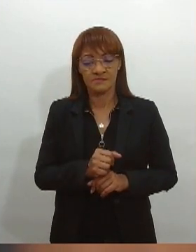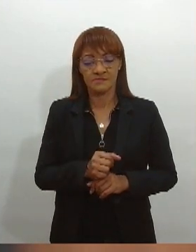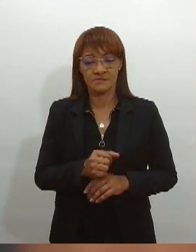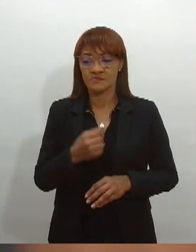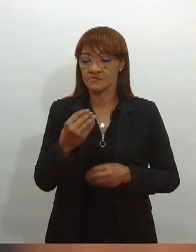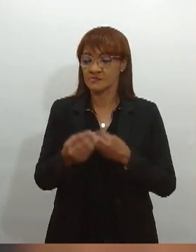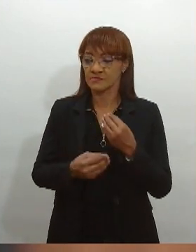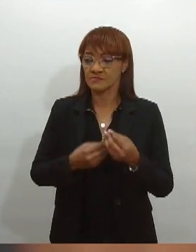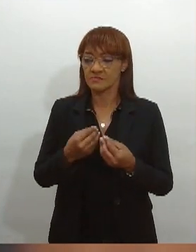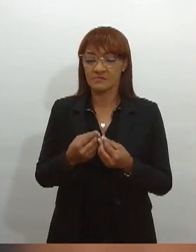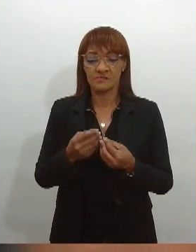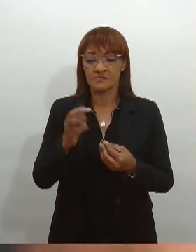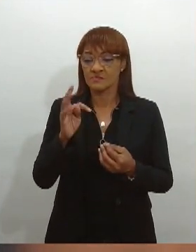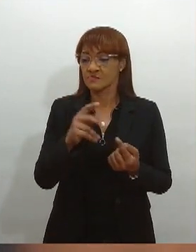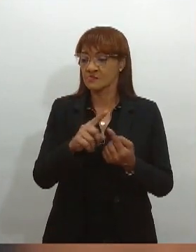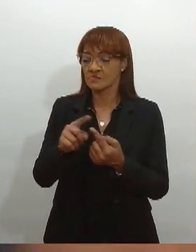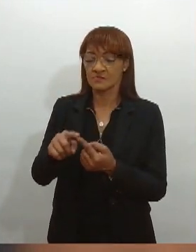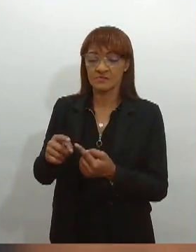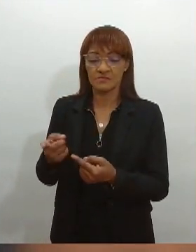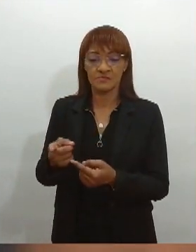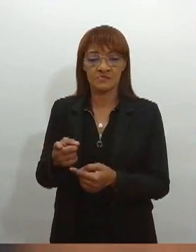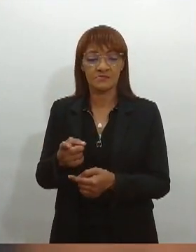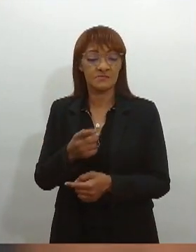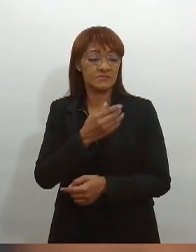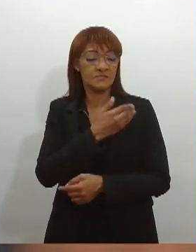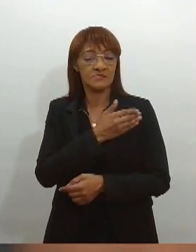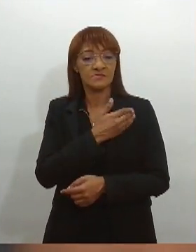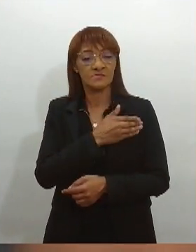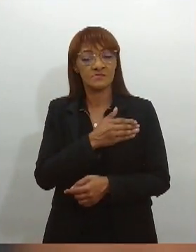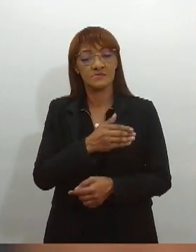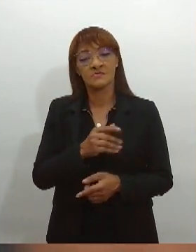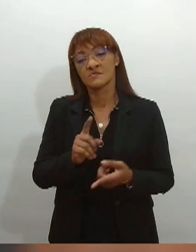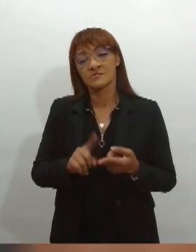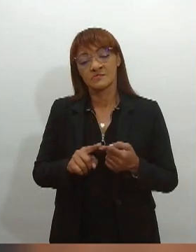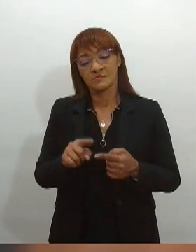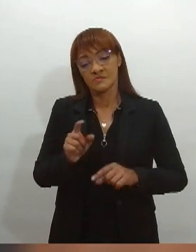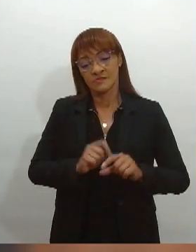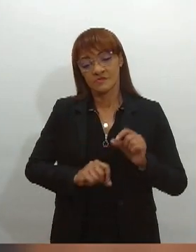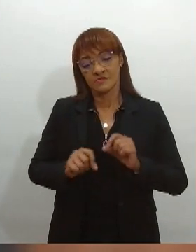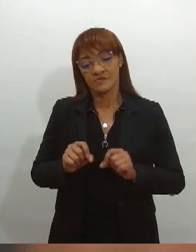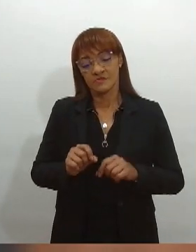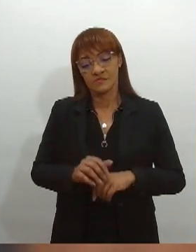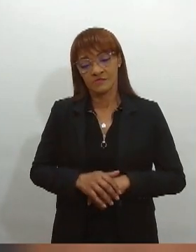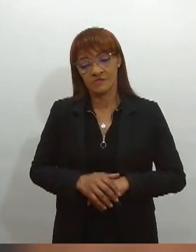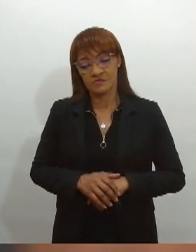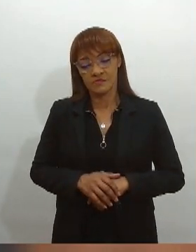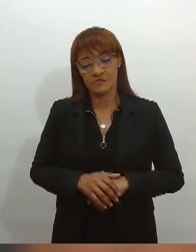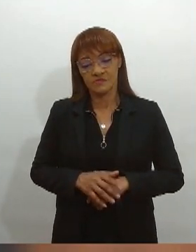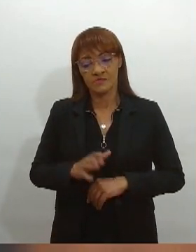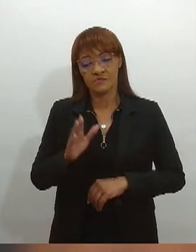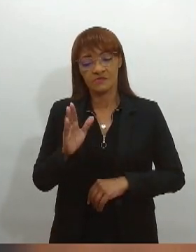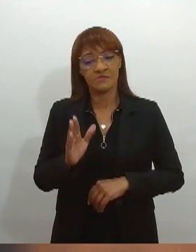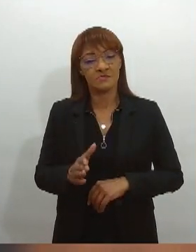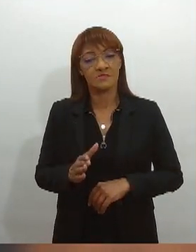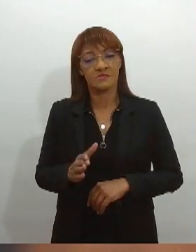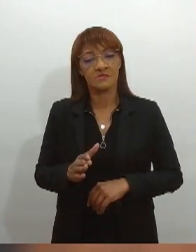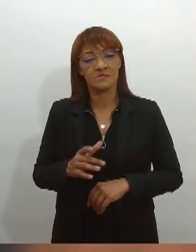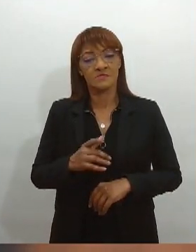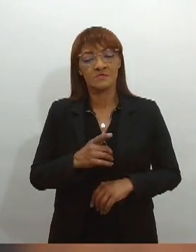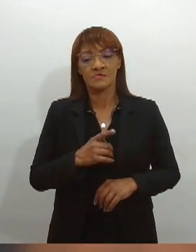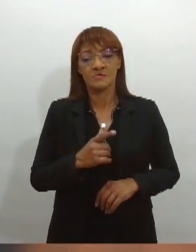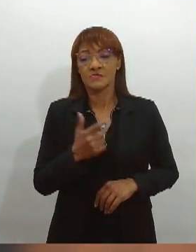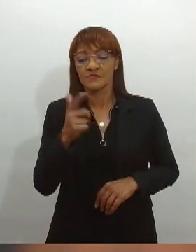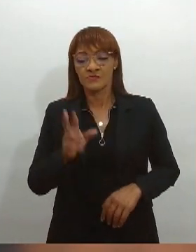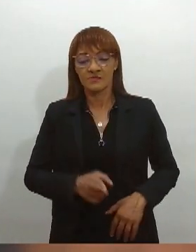qualquer tipo de discriminação, inclusive no que diz respeito a atividades artísticas, religiosas e esportivas.